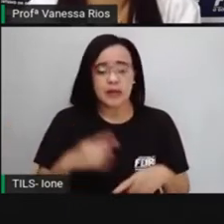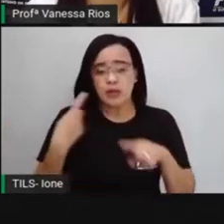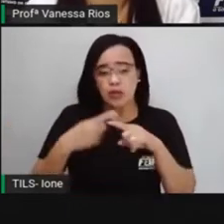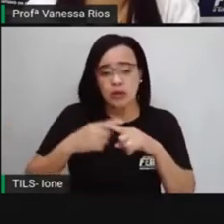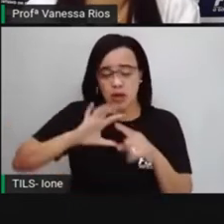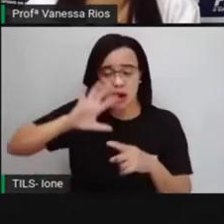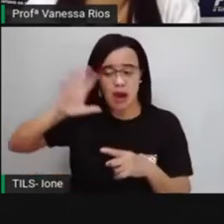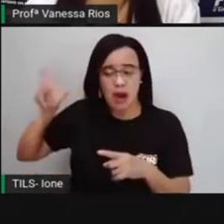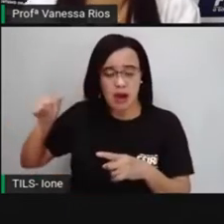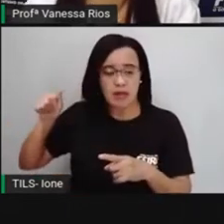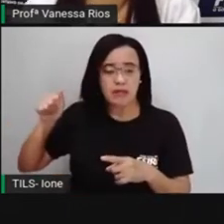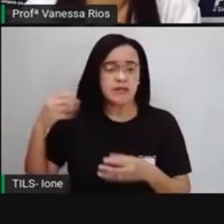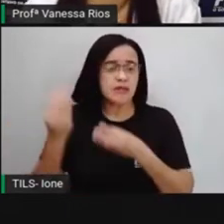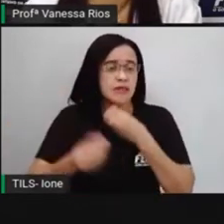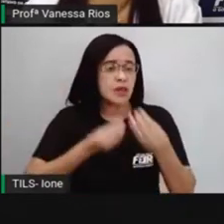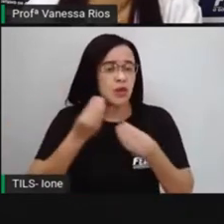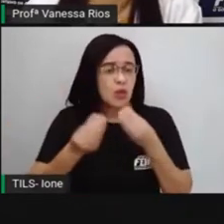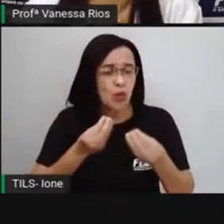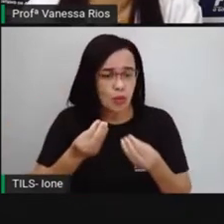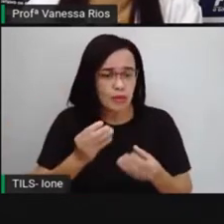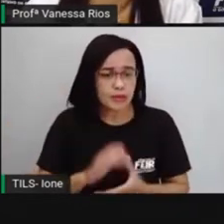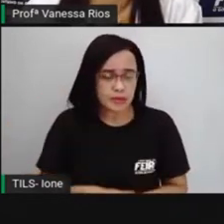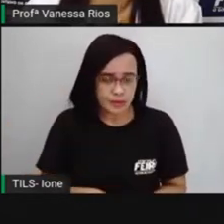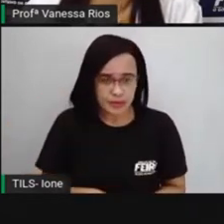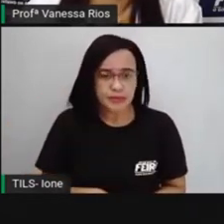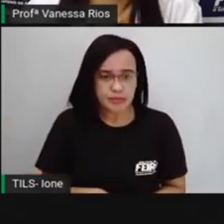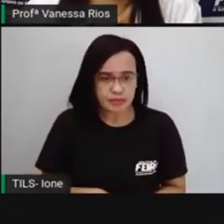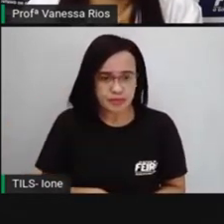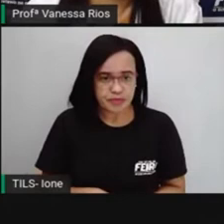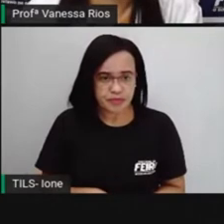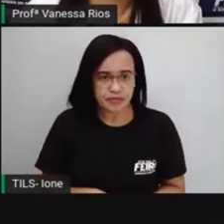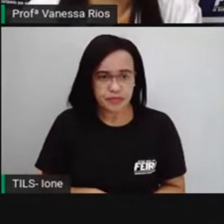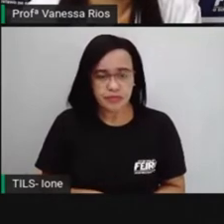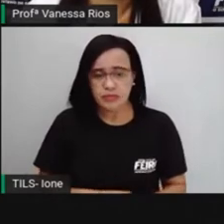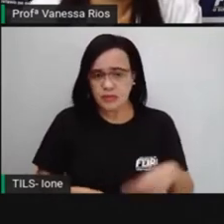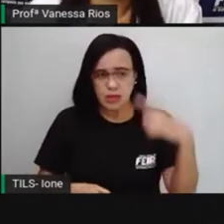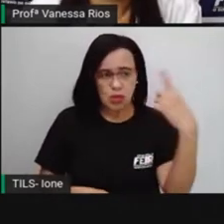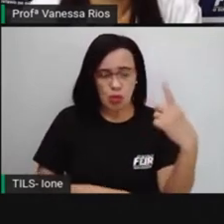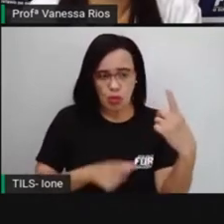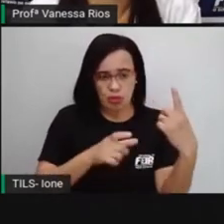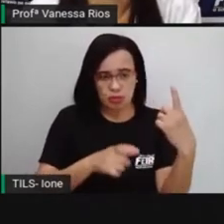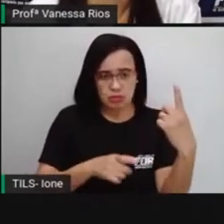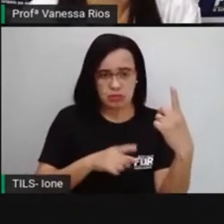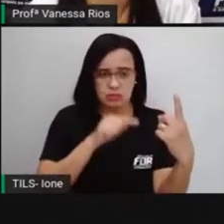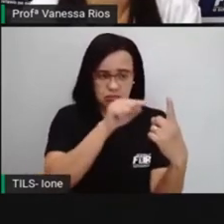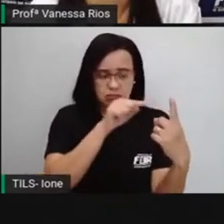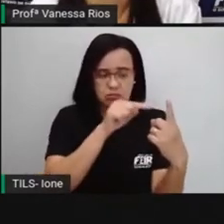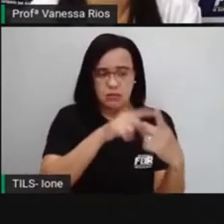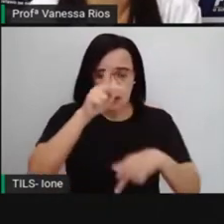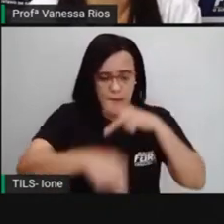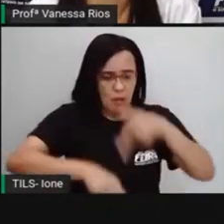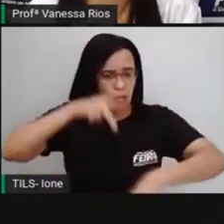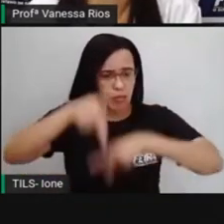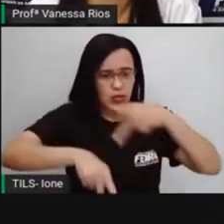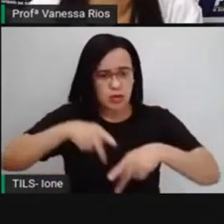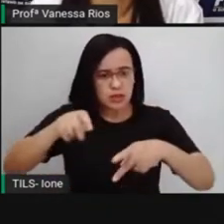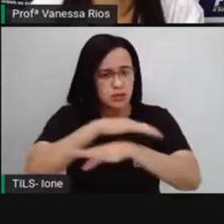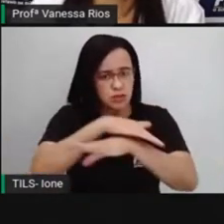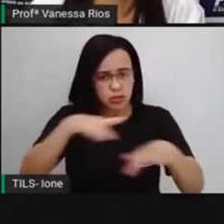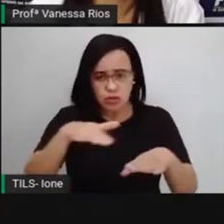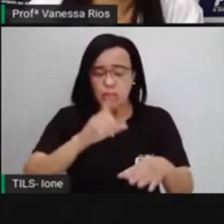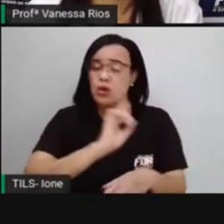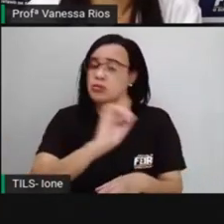gente não tem que entender africanos como um tipo de povo só. A etnia africana aí é formada por vários